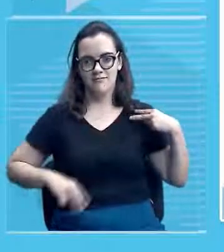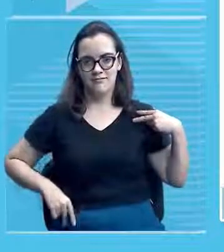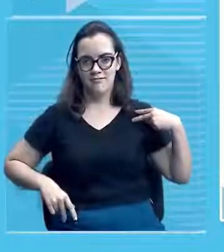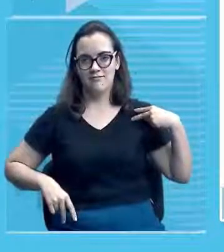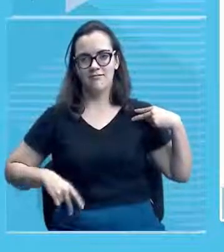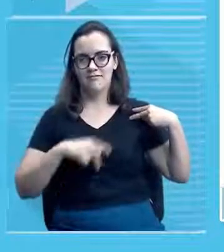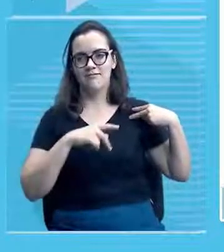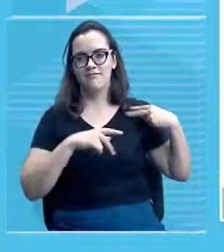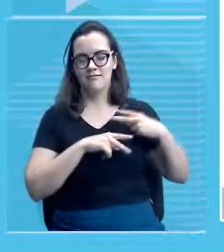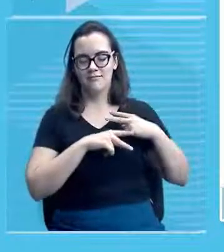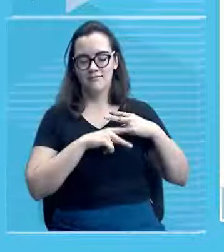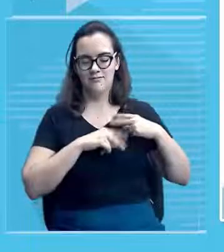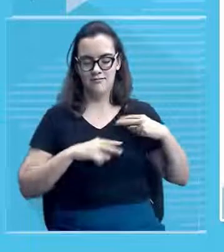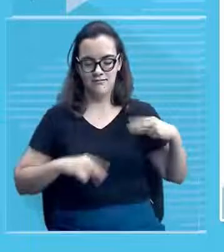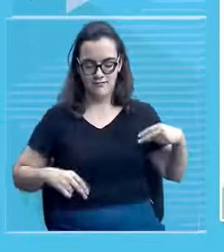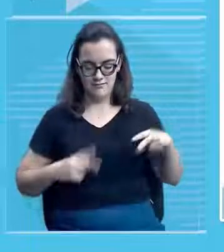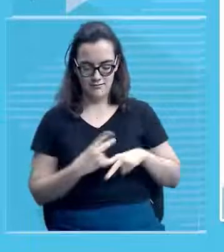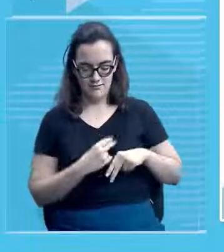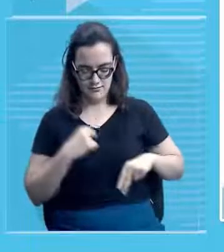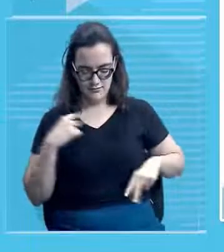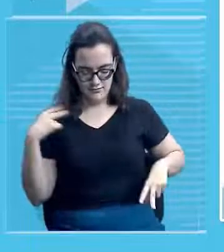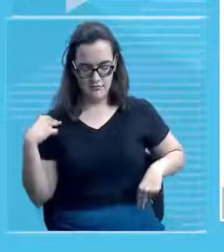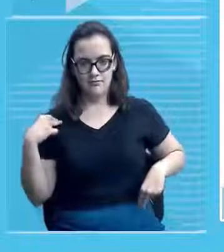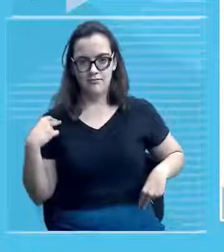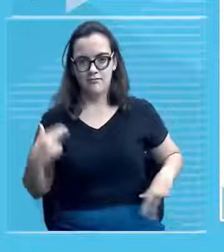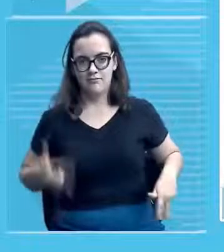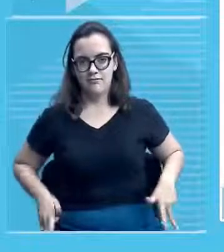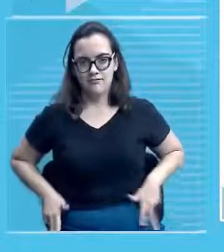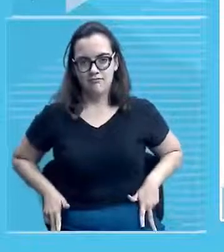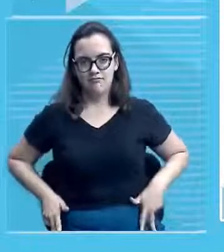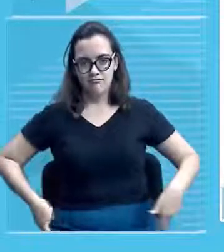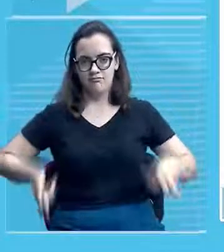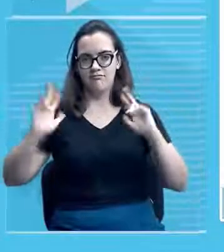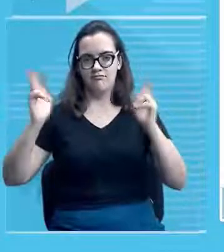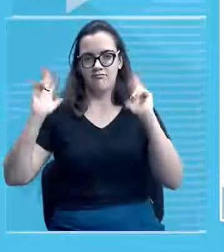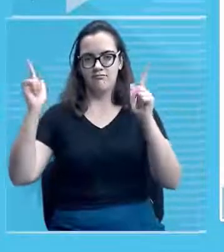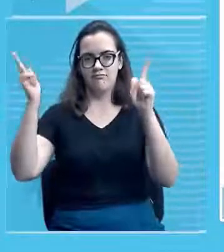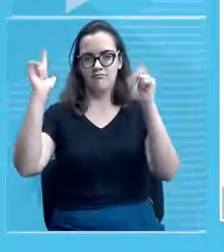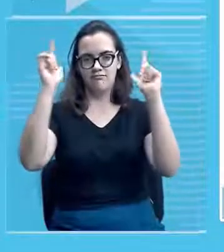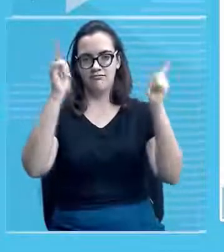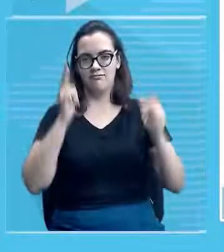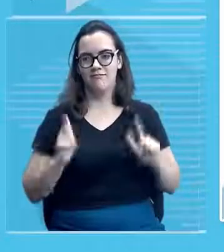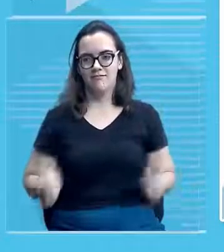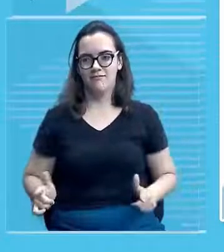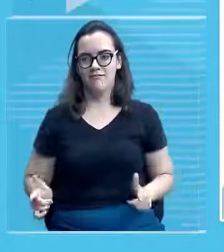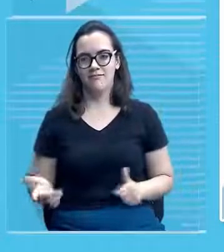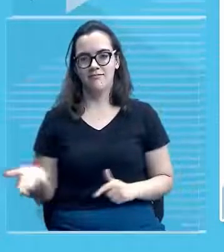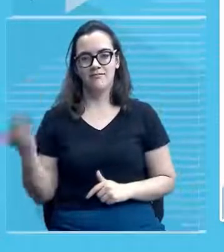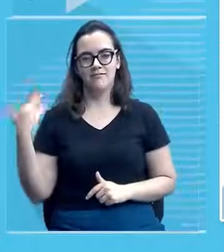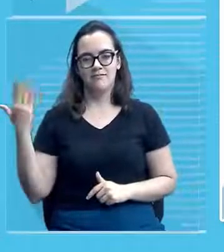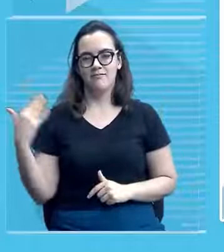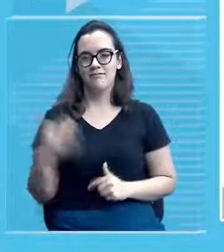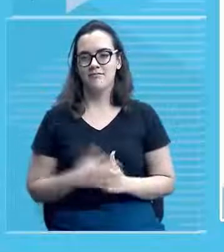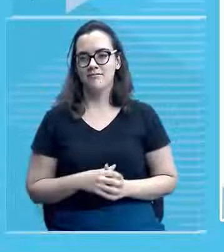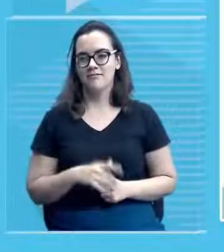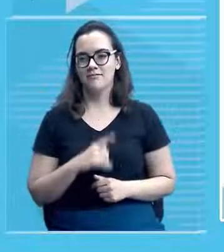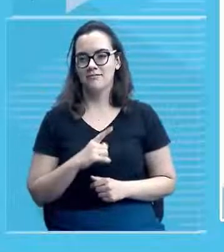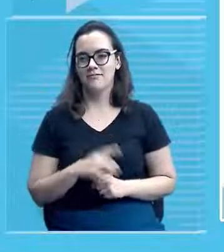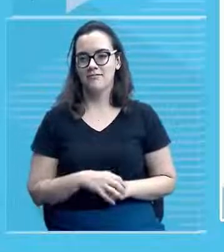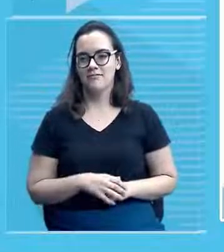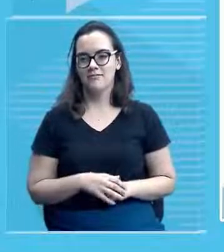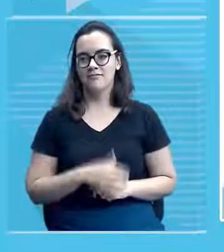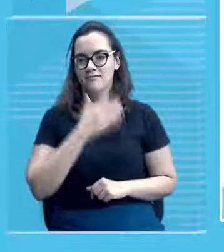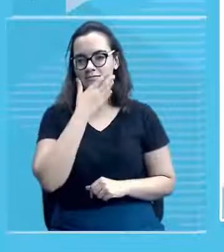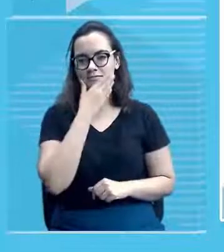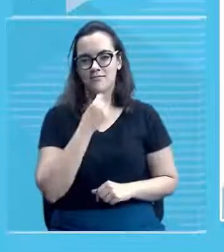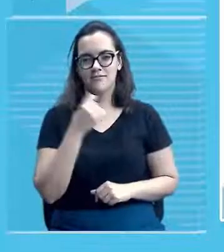e foi restaurado em 1985 para abrigar o centro cultural da cidade observe que ele ficou ele